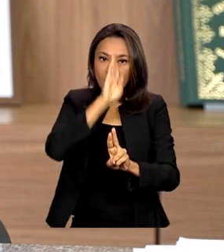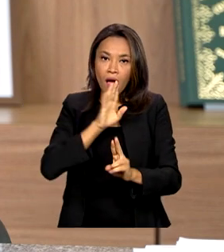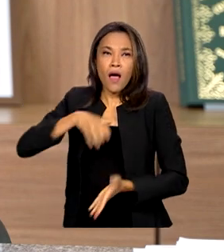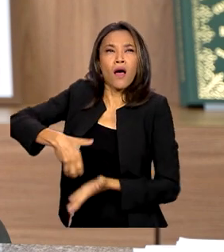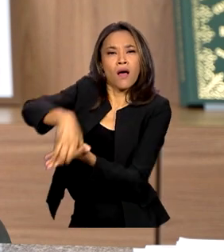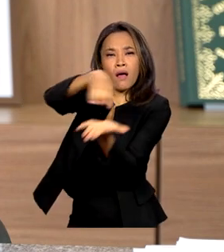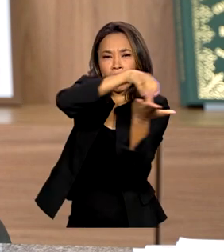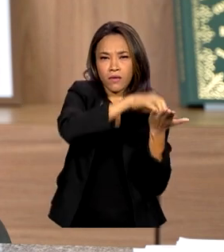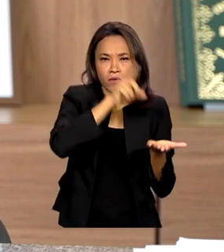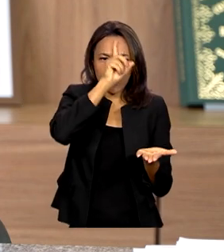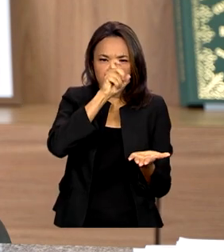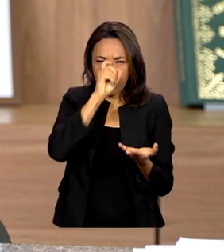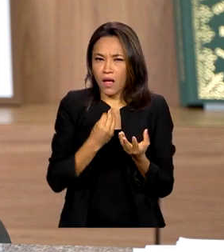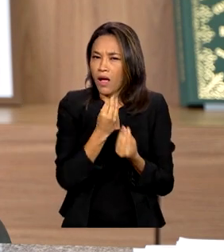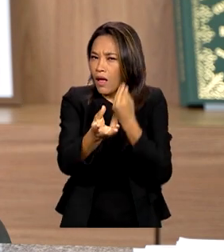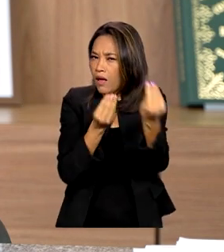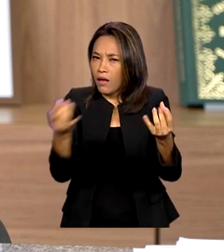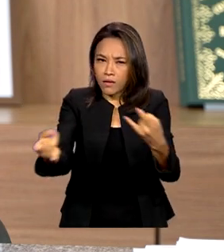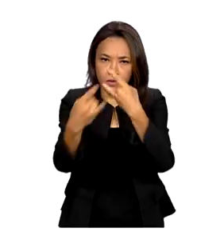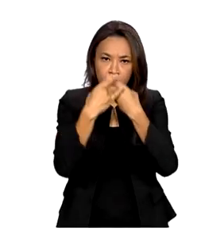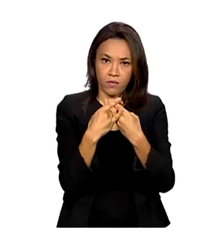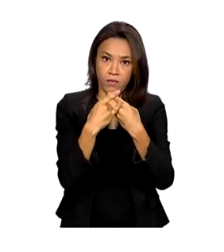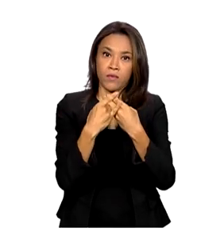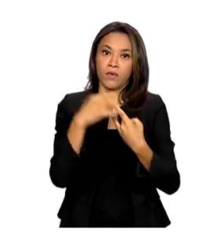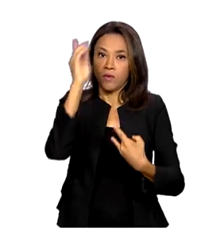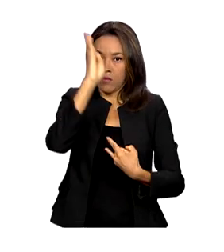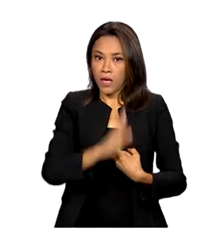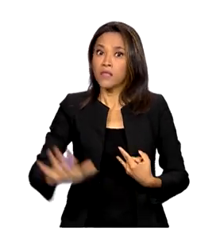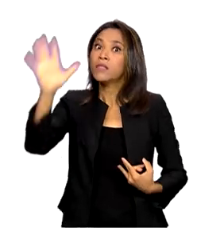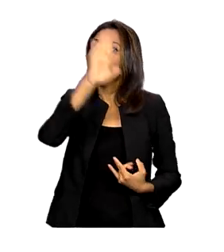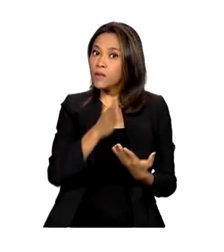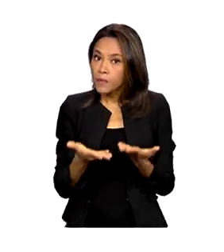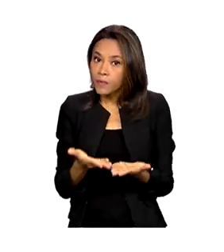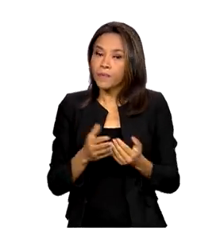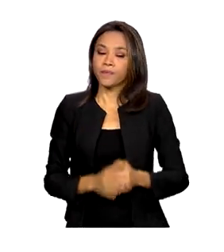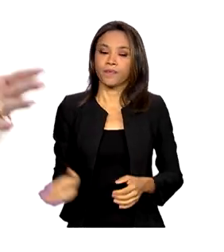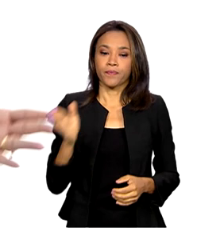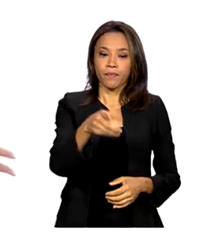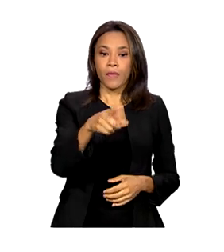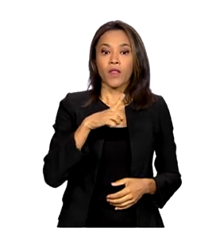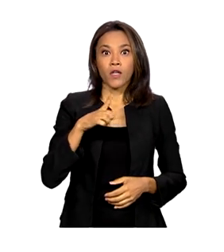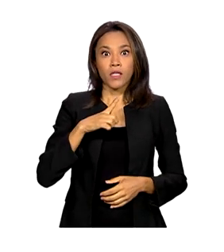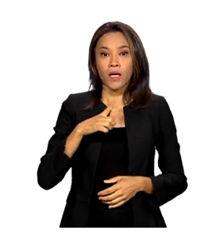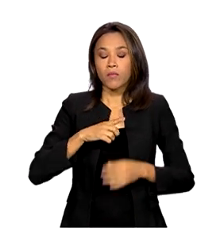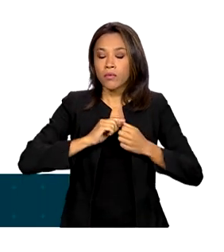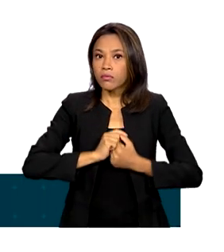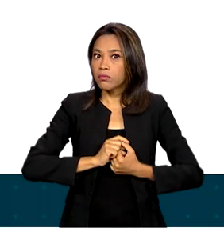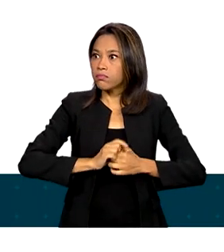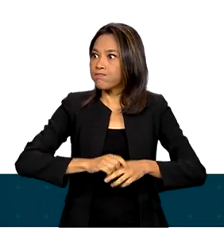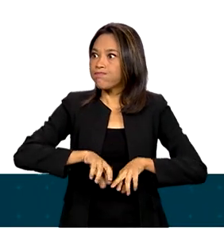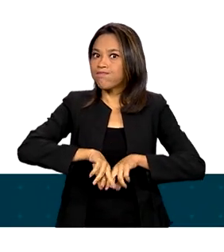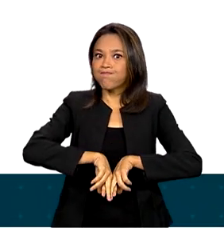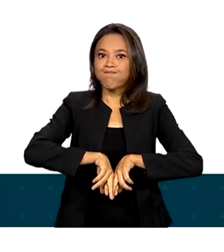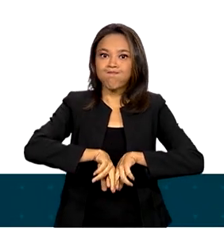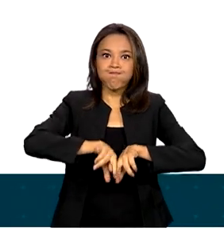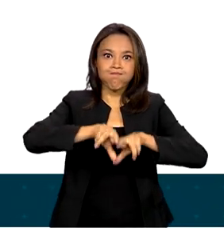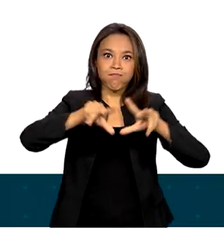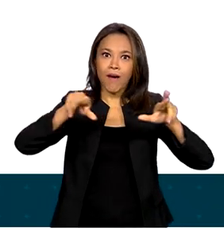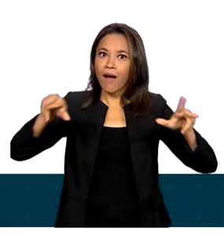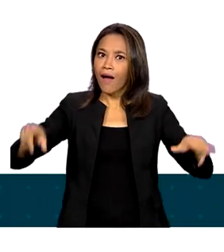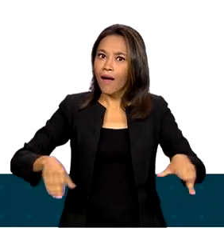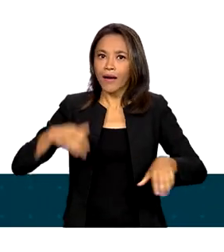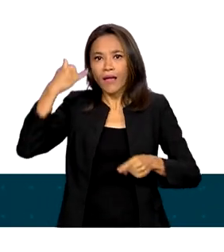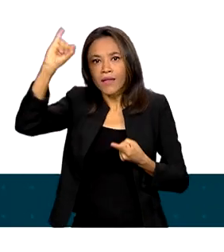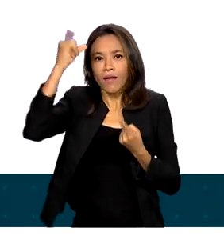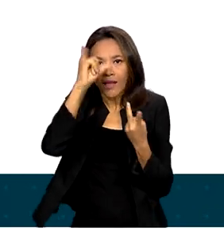básicas de saúde de todo o Brasil. Nós temos aí uma gama enorme de prevenção, de